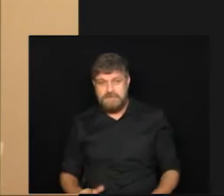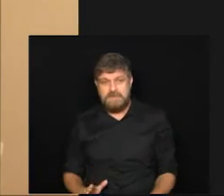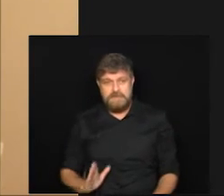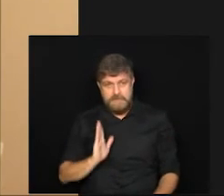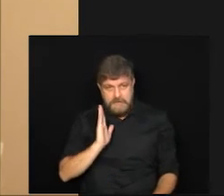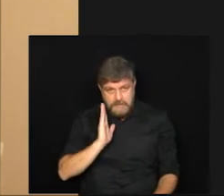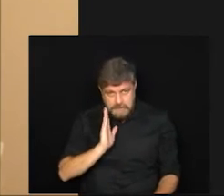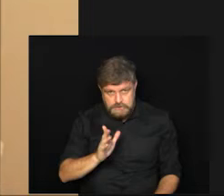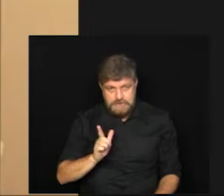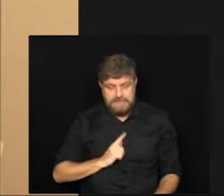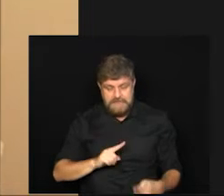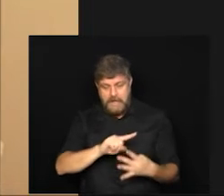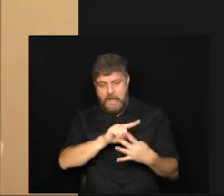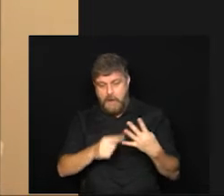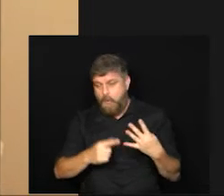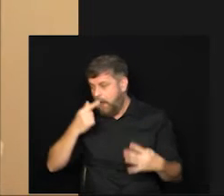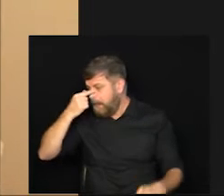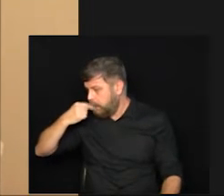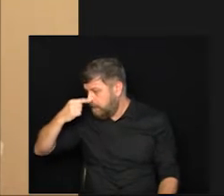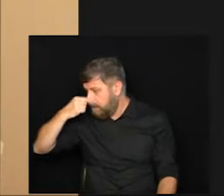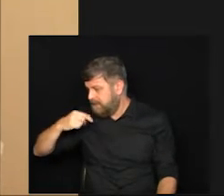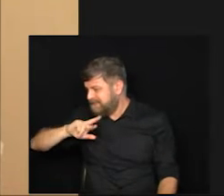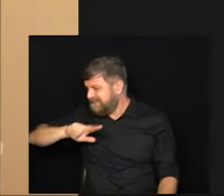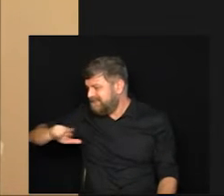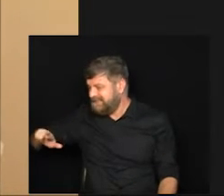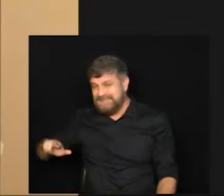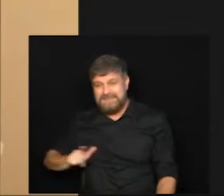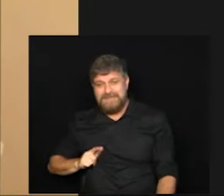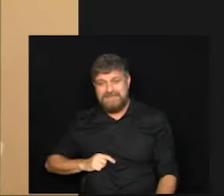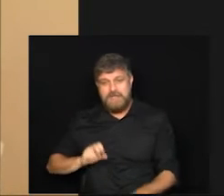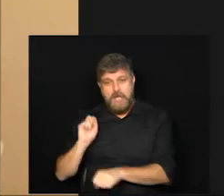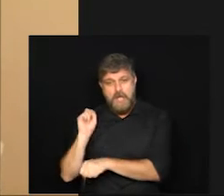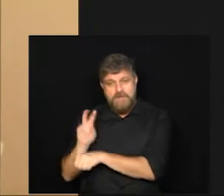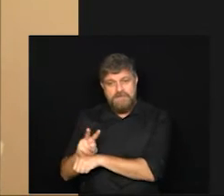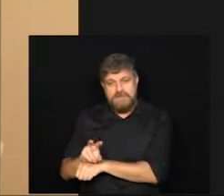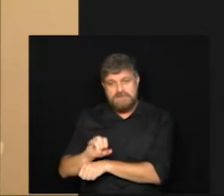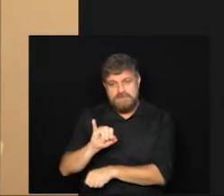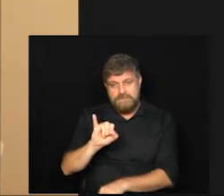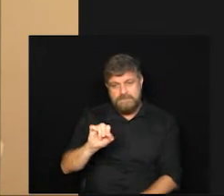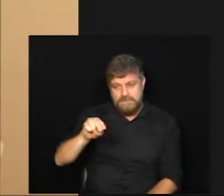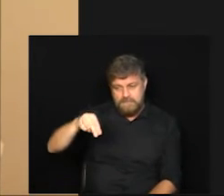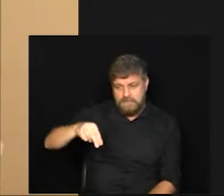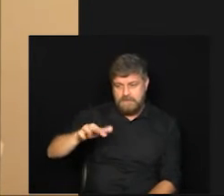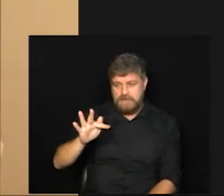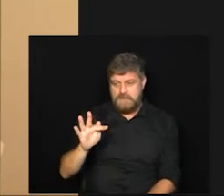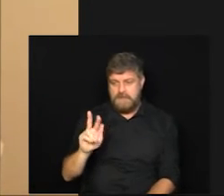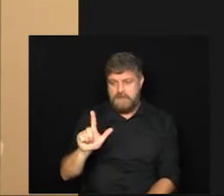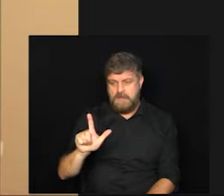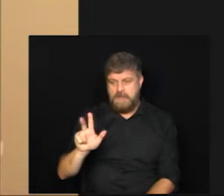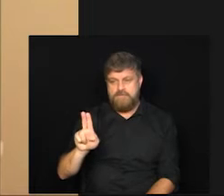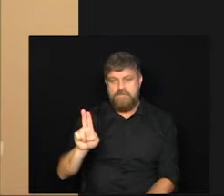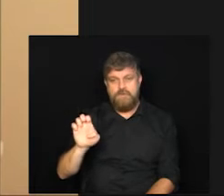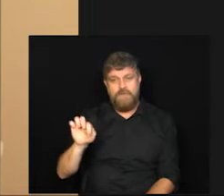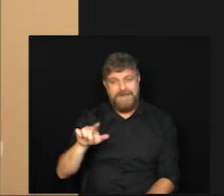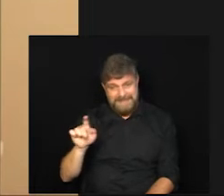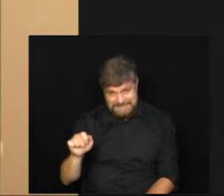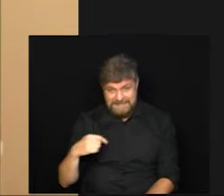protegendo quatro tipos de cepas do vírus influenza então futuramente a gente vai ter aí vacinas contra